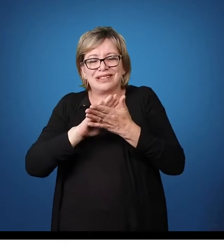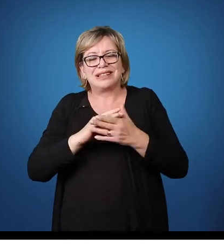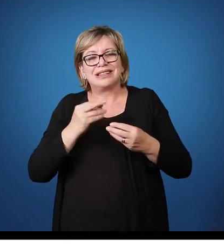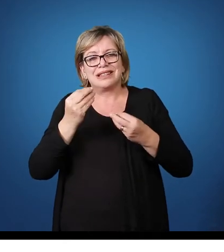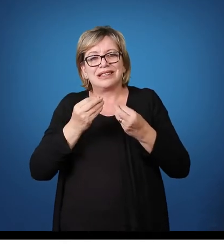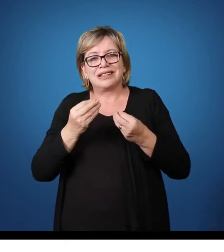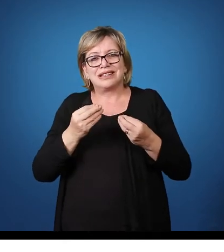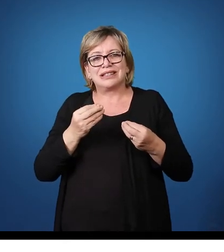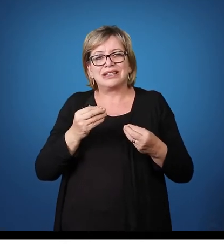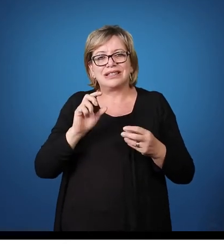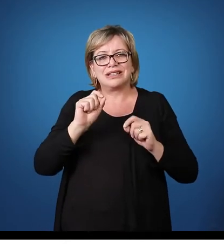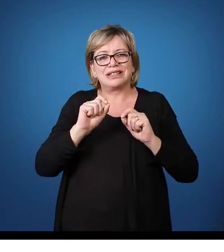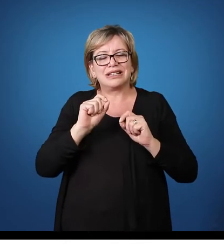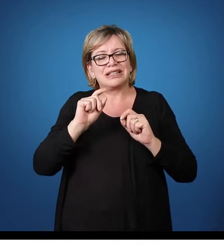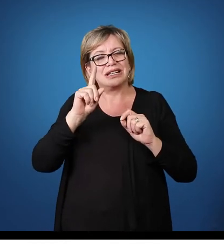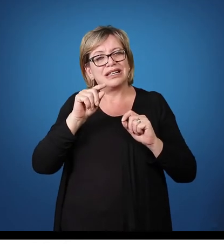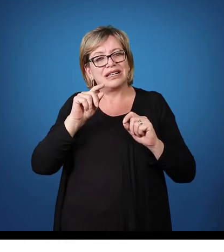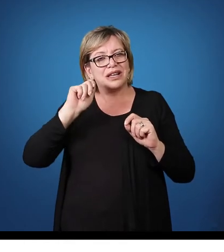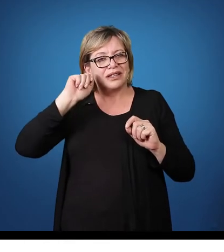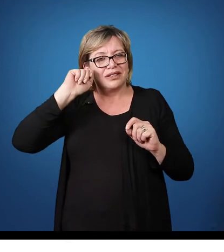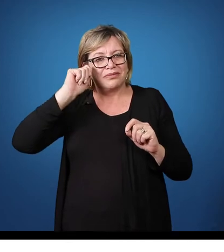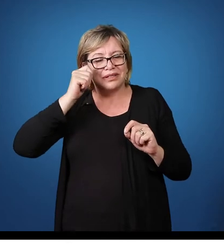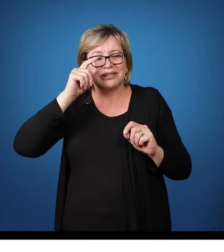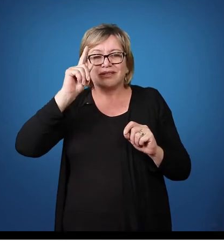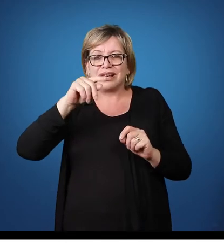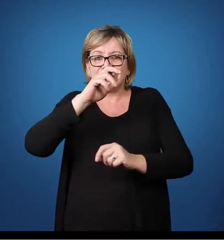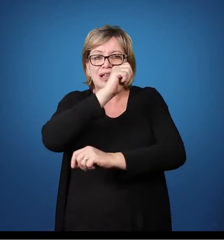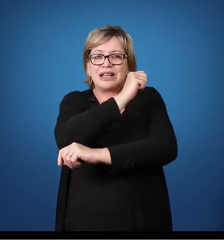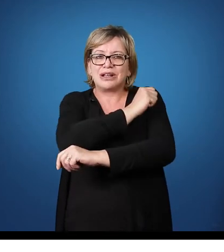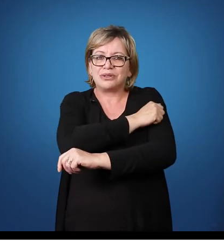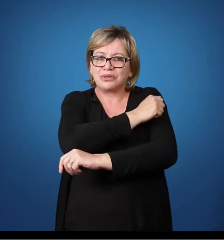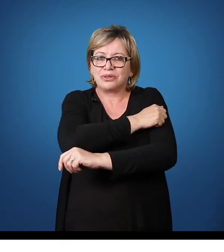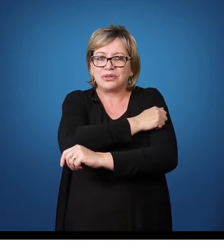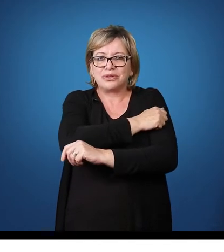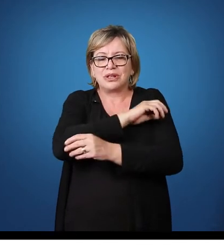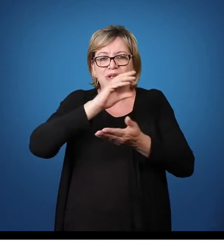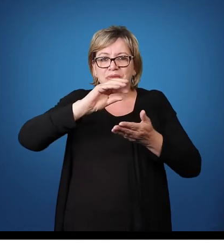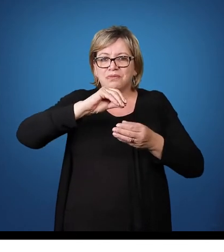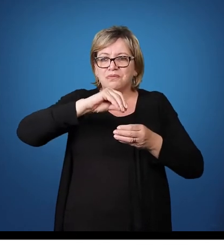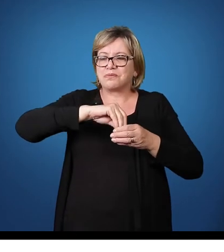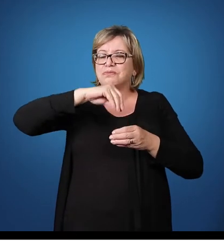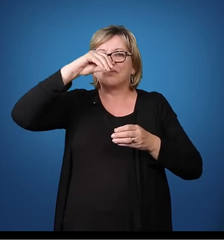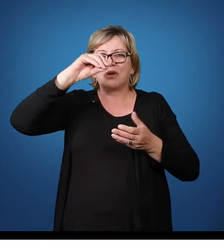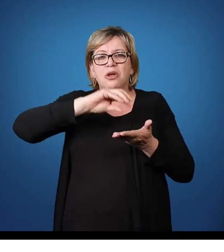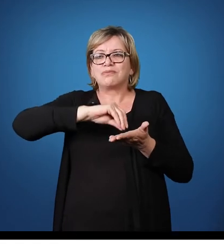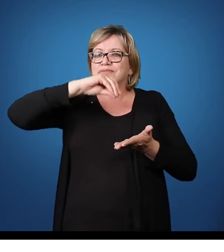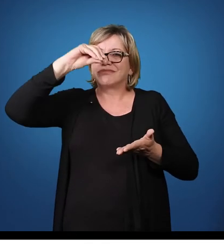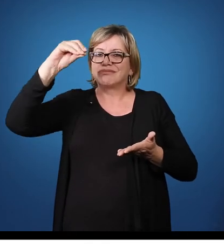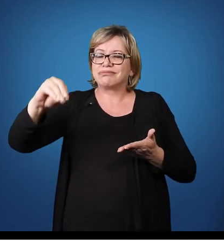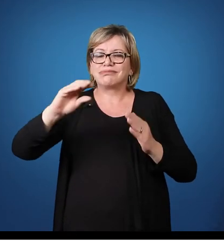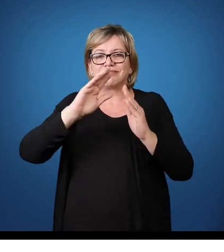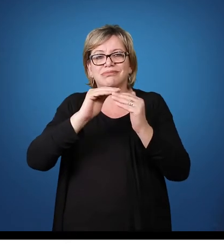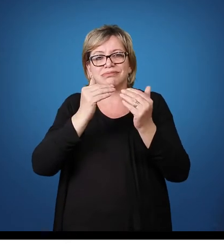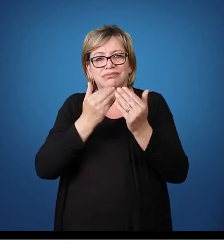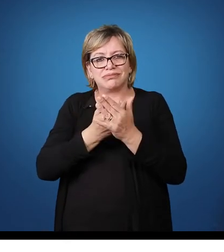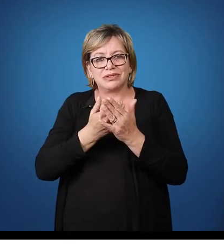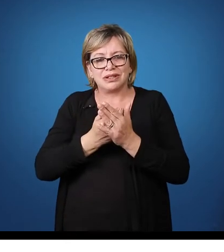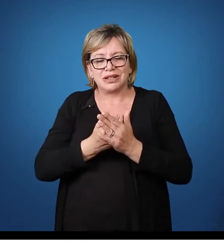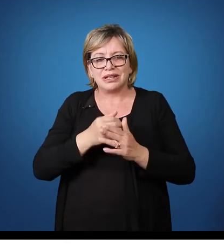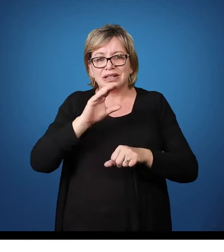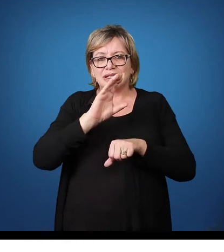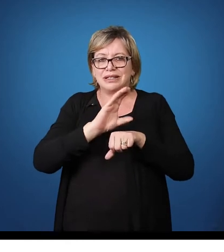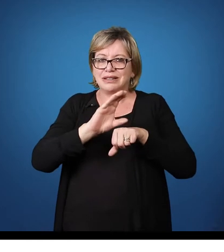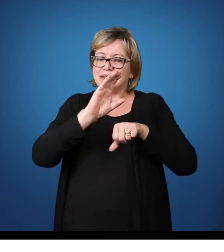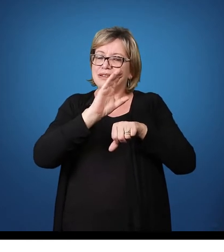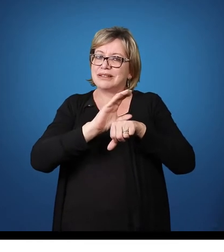anteriormente. Então, o preto são os alunos aqui que foram transferidos e onde está a cinza são